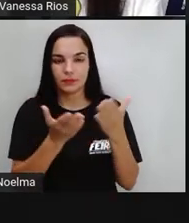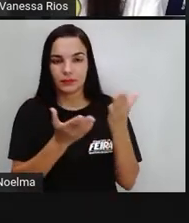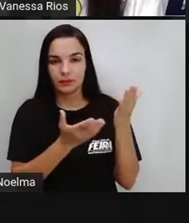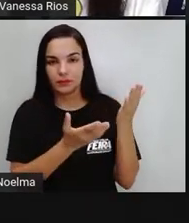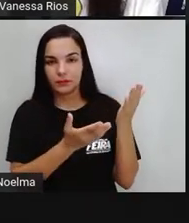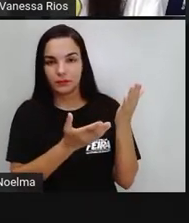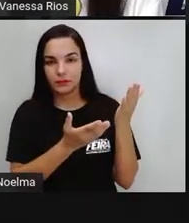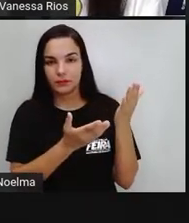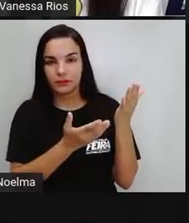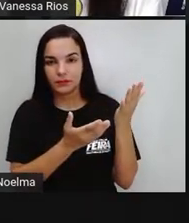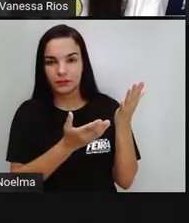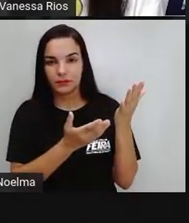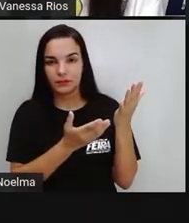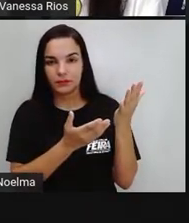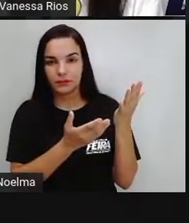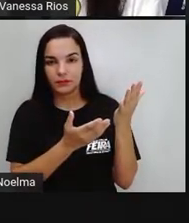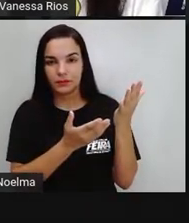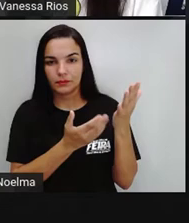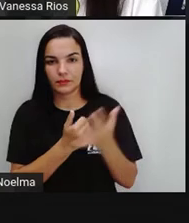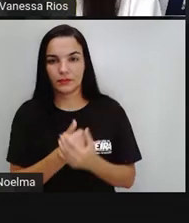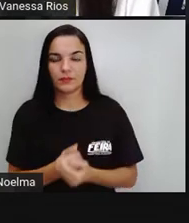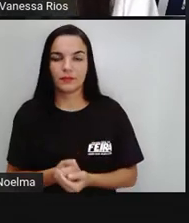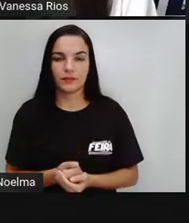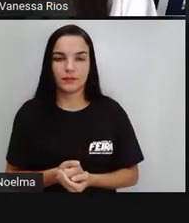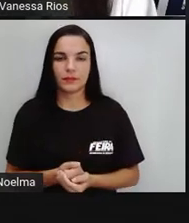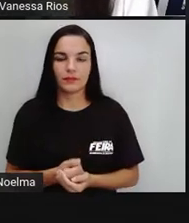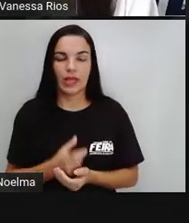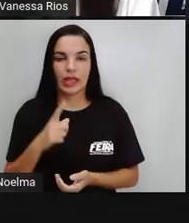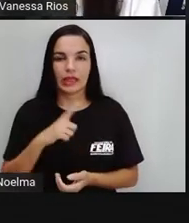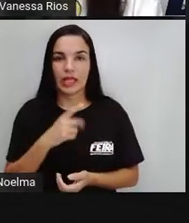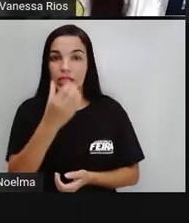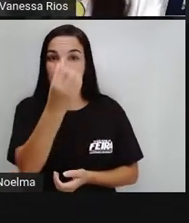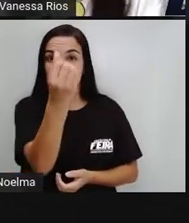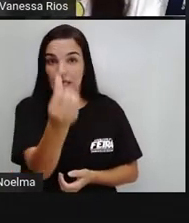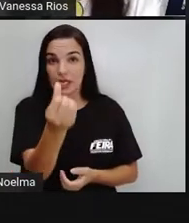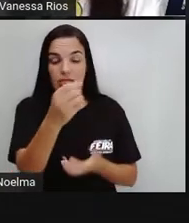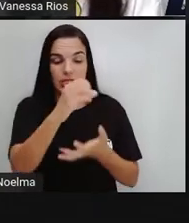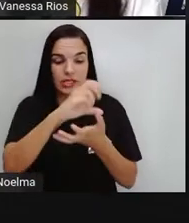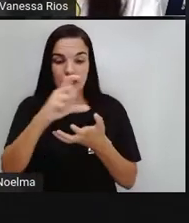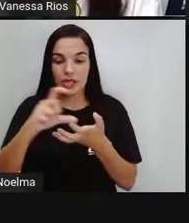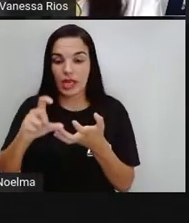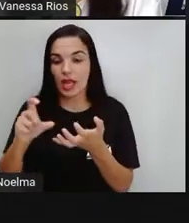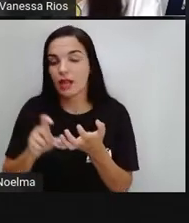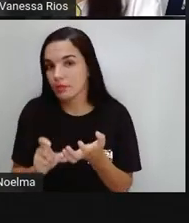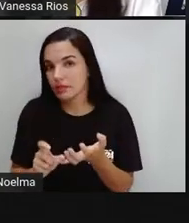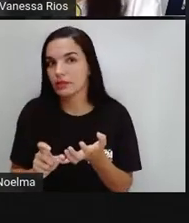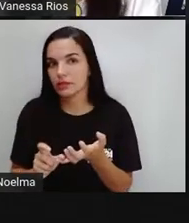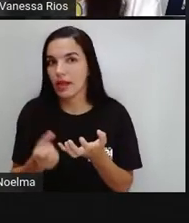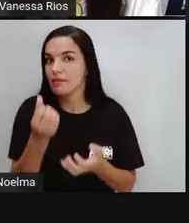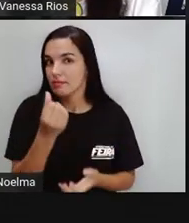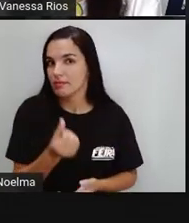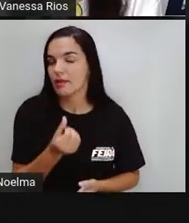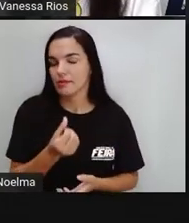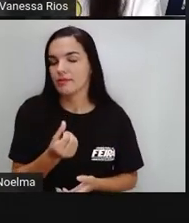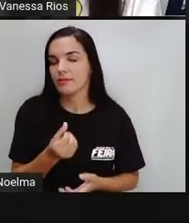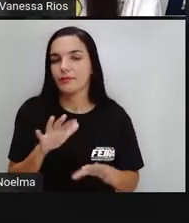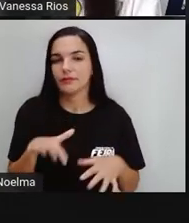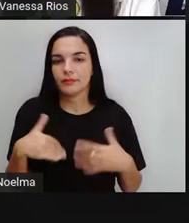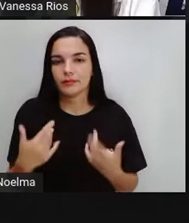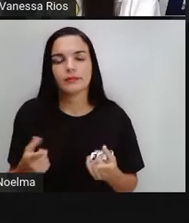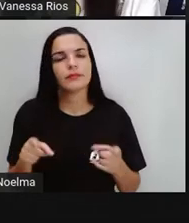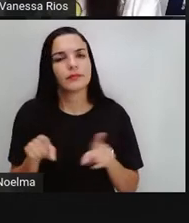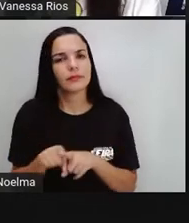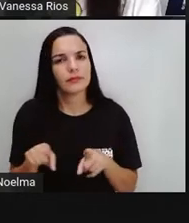-ro-xi-to-na. Olha só quantas sílabas. Seis sílabas. E